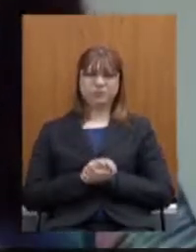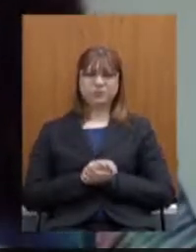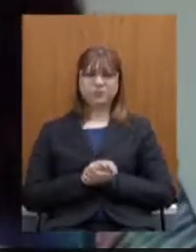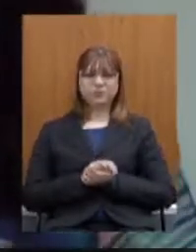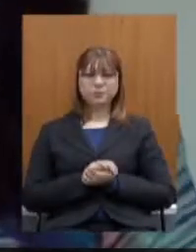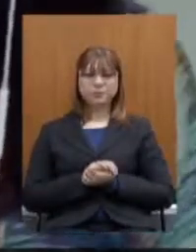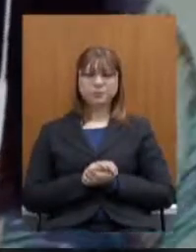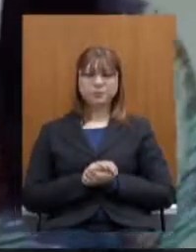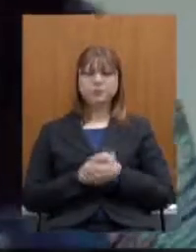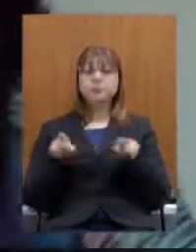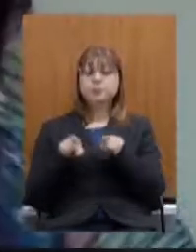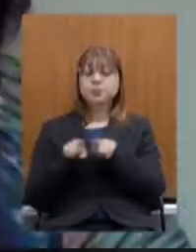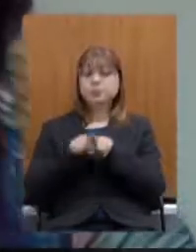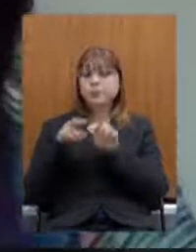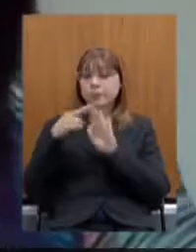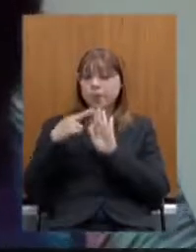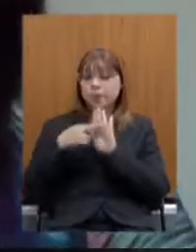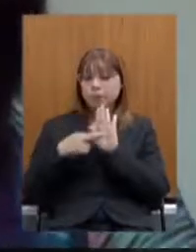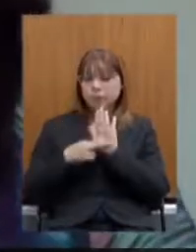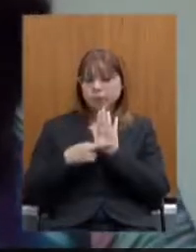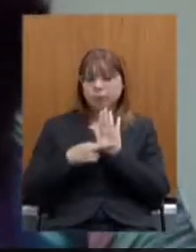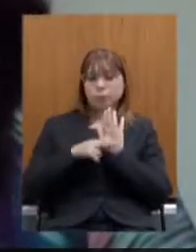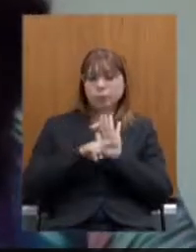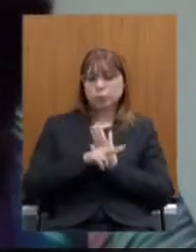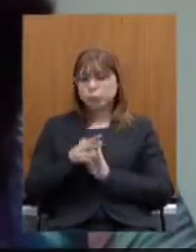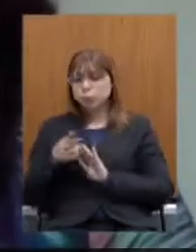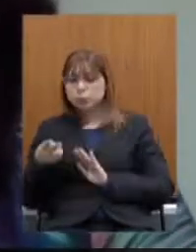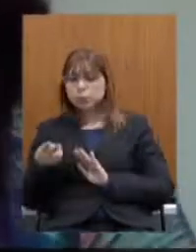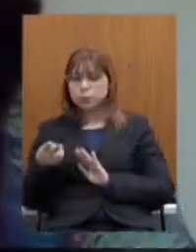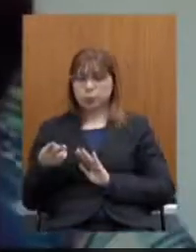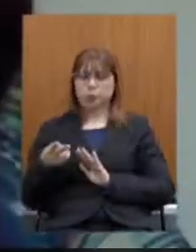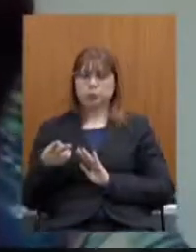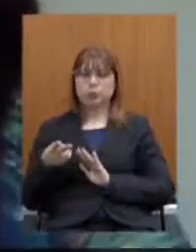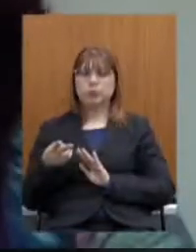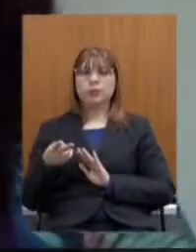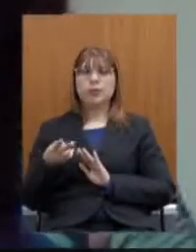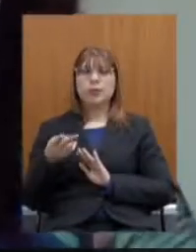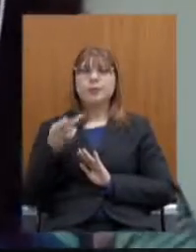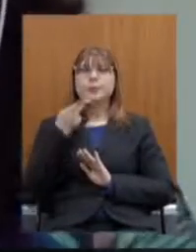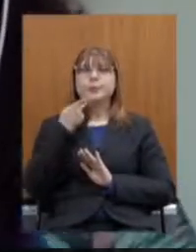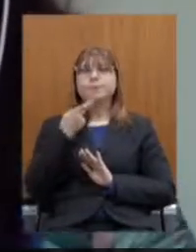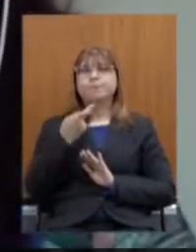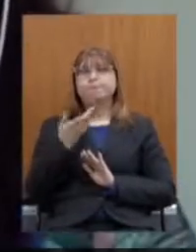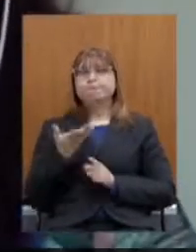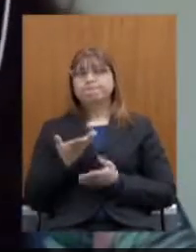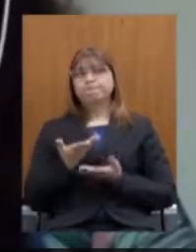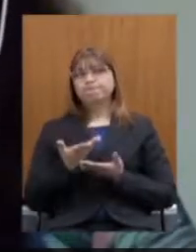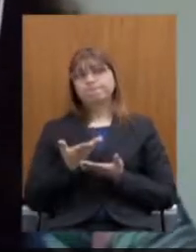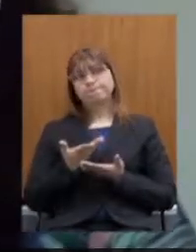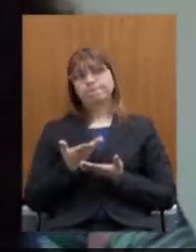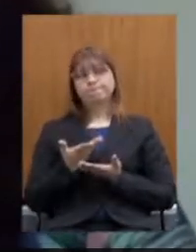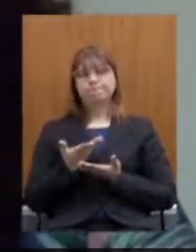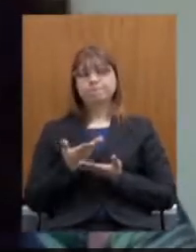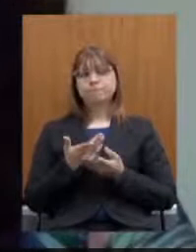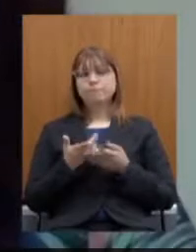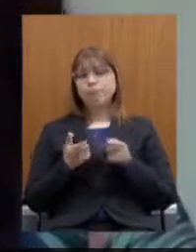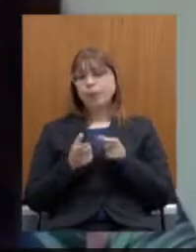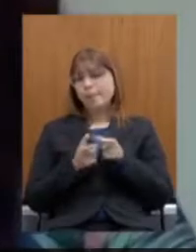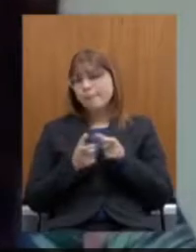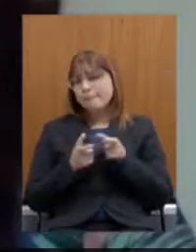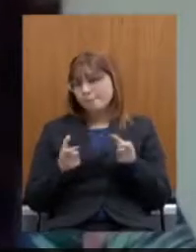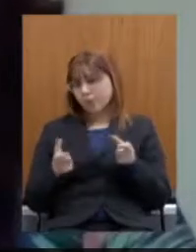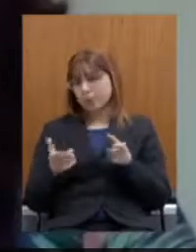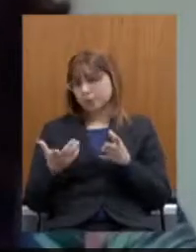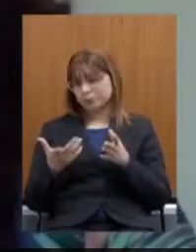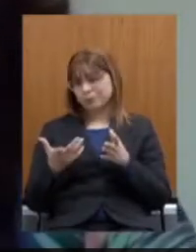Sobre as regras de transição, eu queria dizer que a maioria absoluta